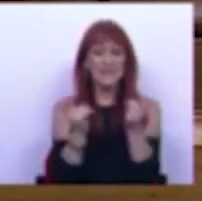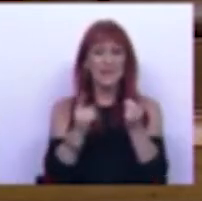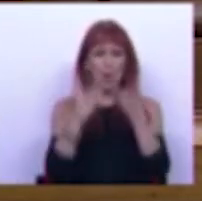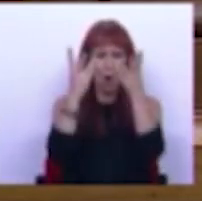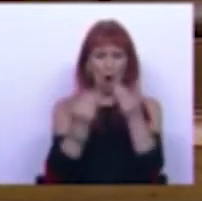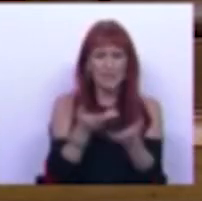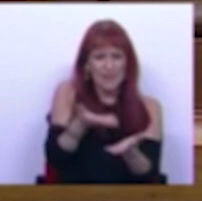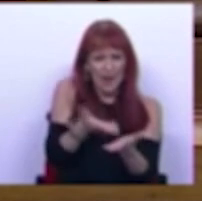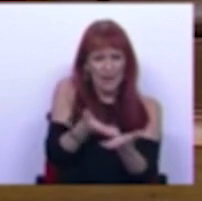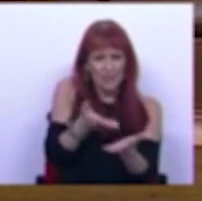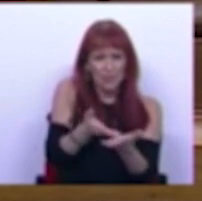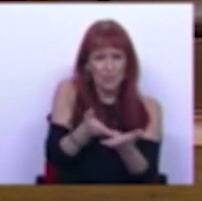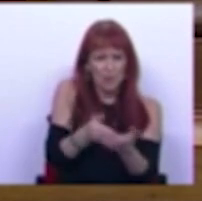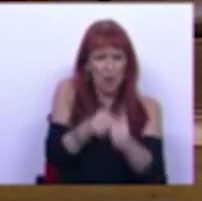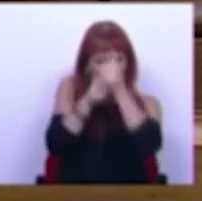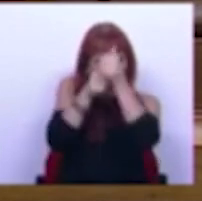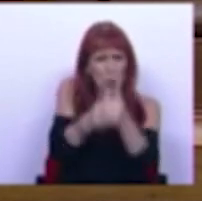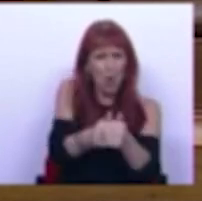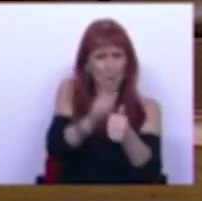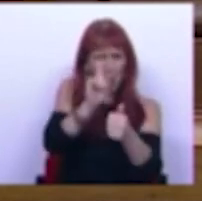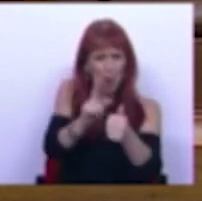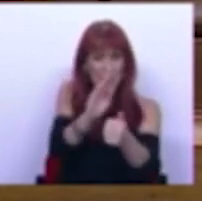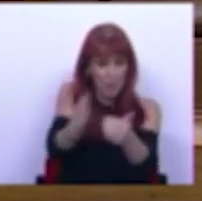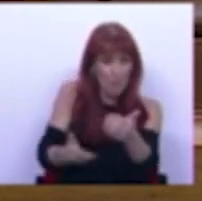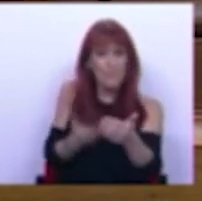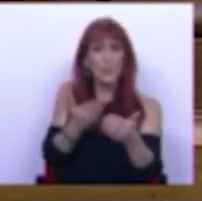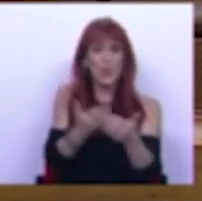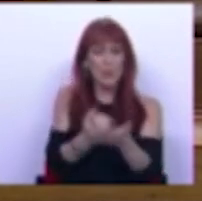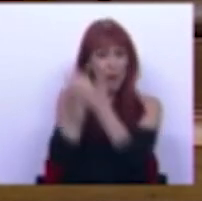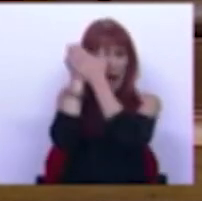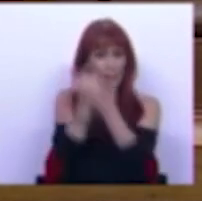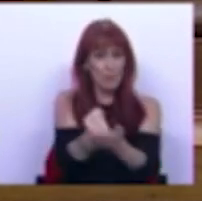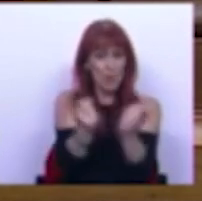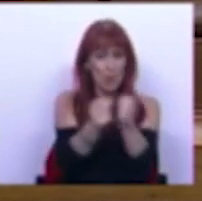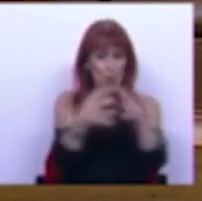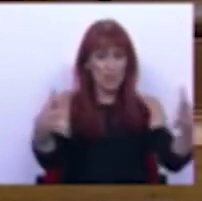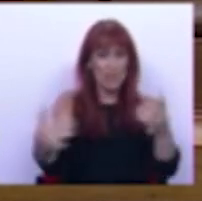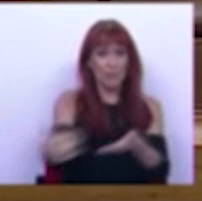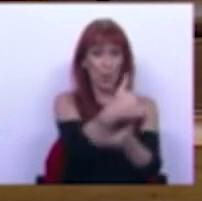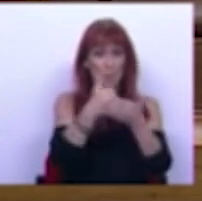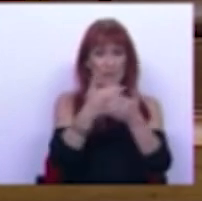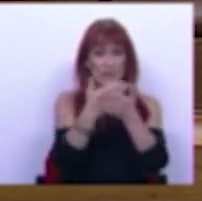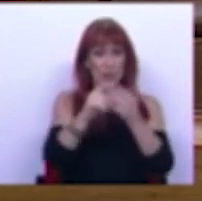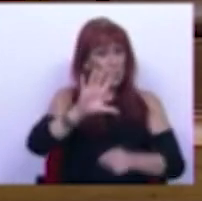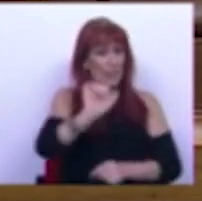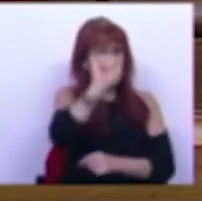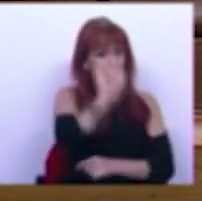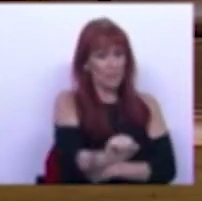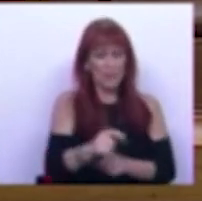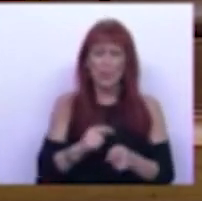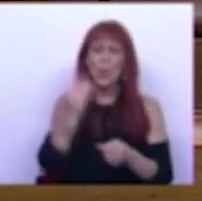este orçamento cumpre aquilo a que se propôs, apoiar o crescimento e a recuperação económica do país,